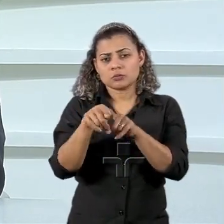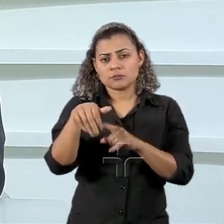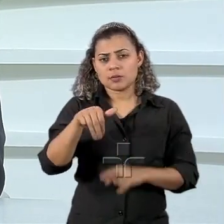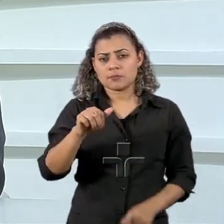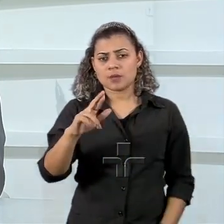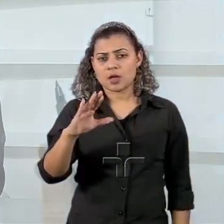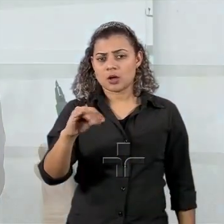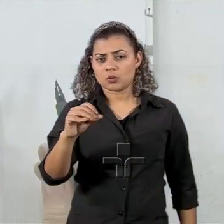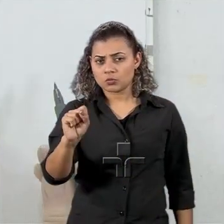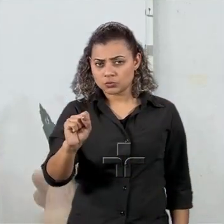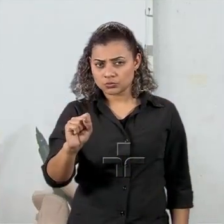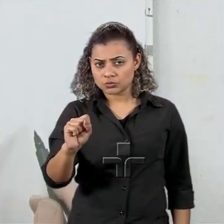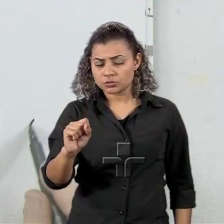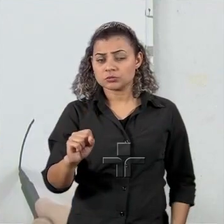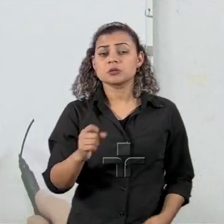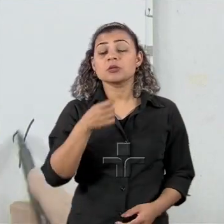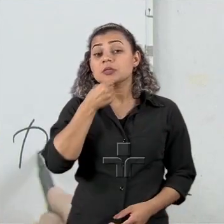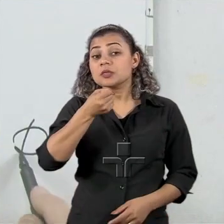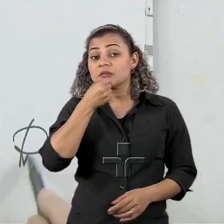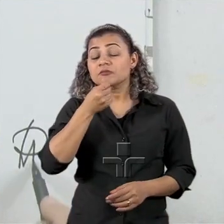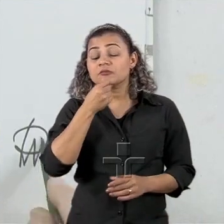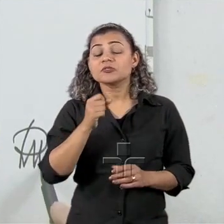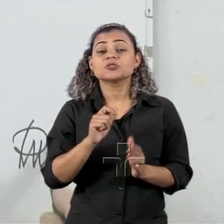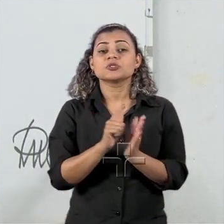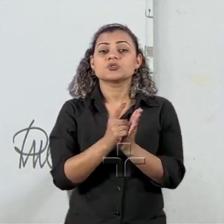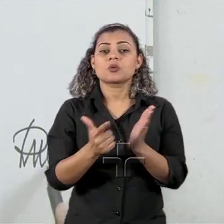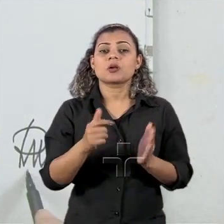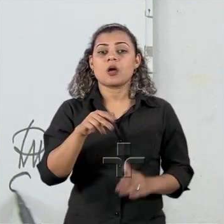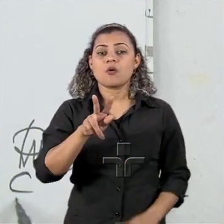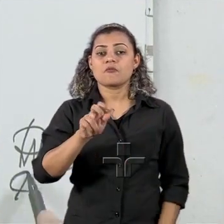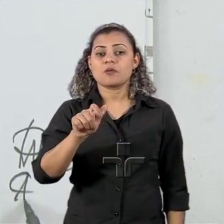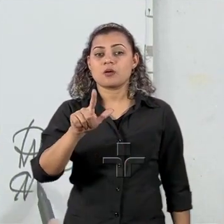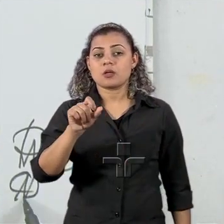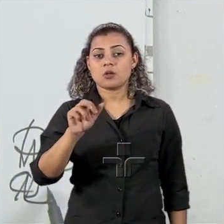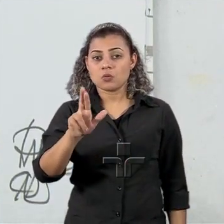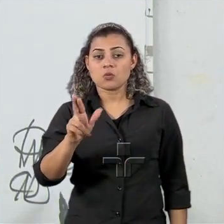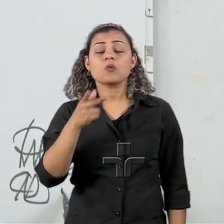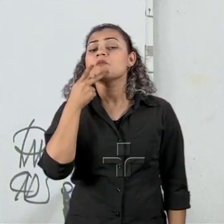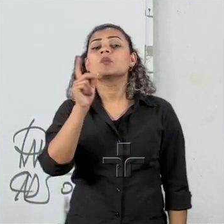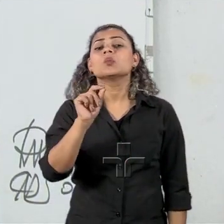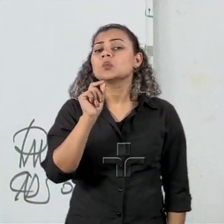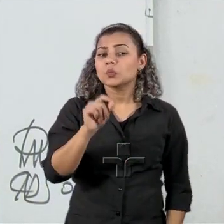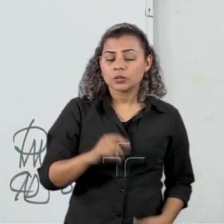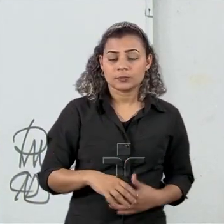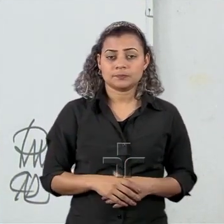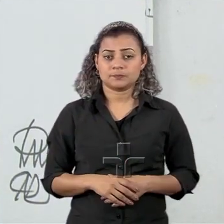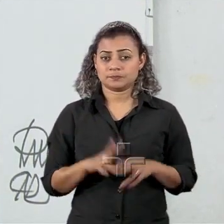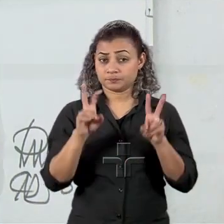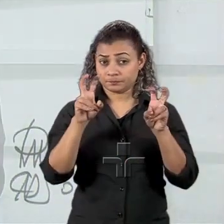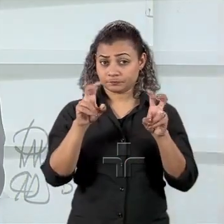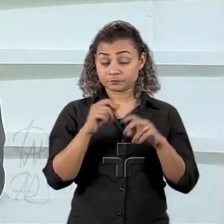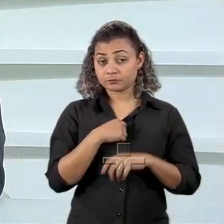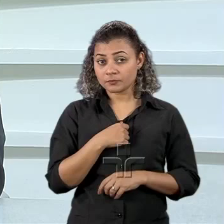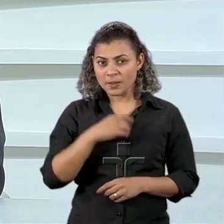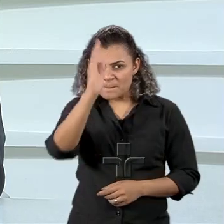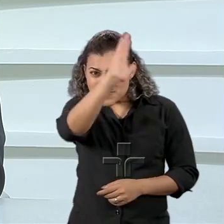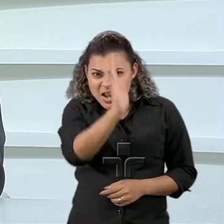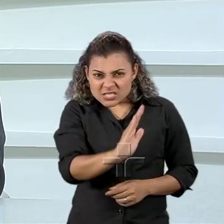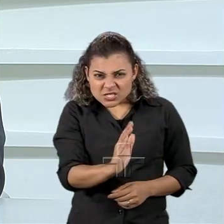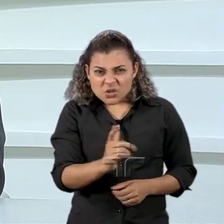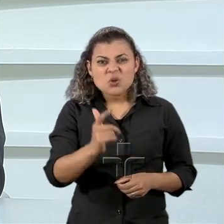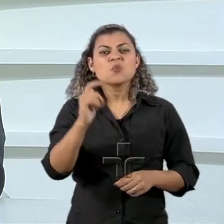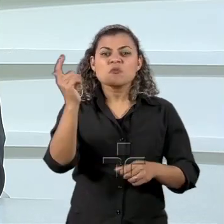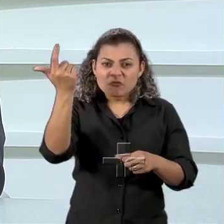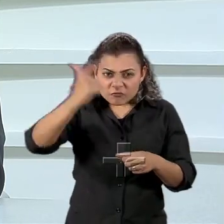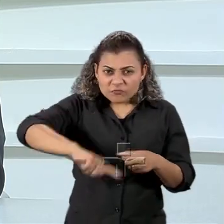Azambudja em uma entrevista no jornal Valor de algumas semanas passadas que diz literalmente assim abre aspas o Brasil só vai voltar a